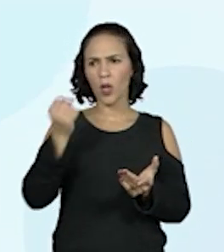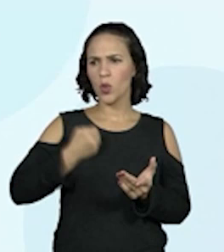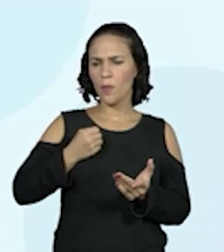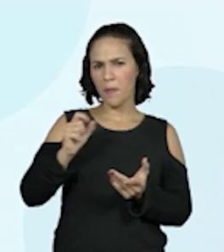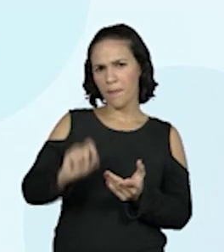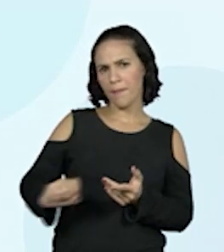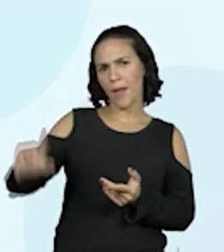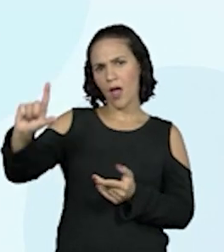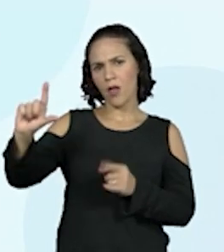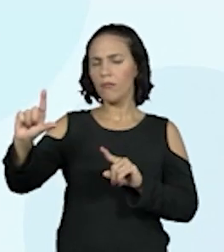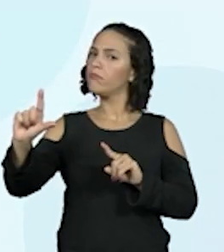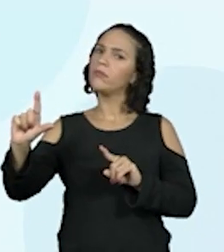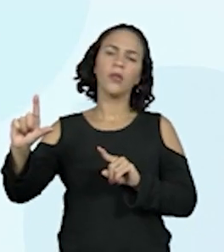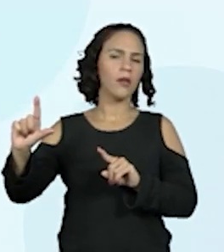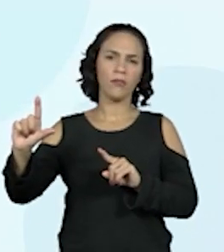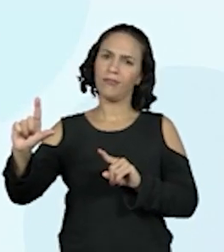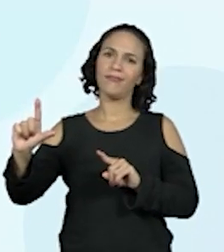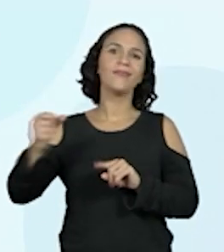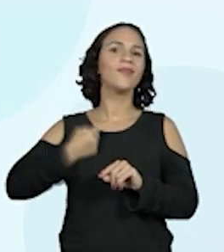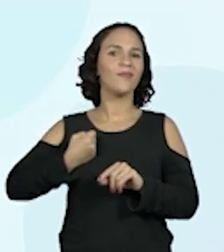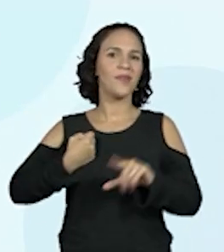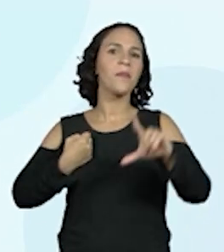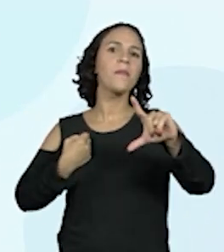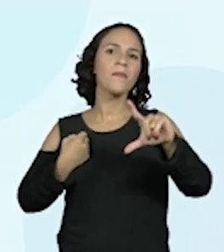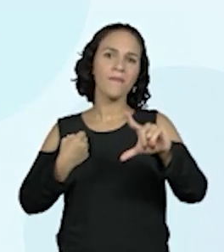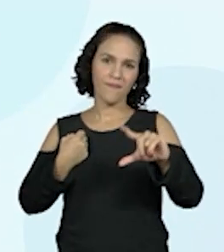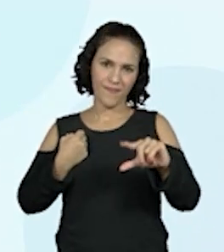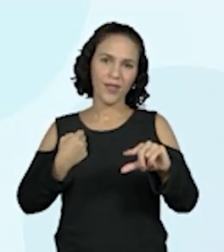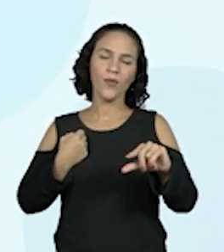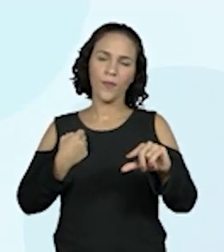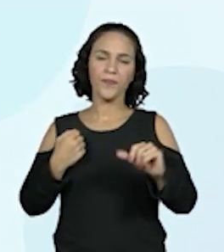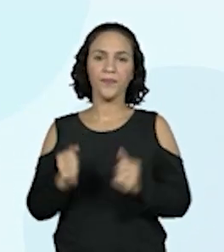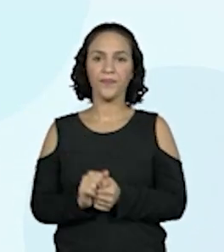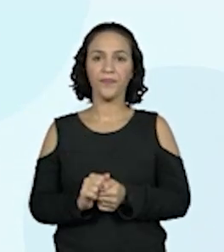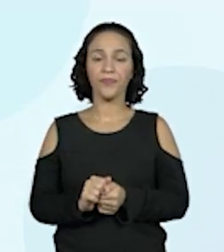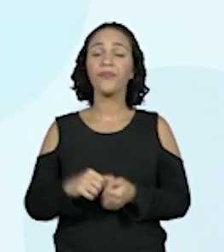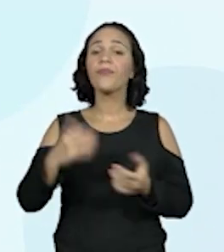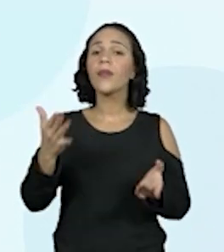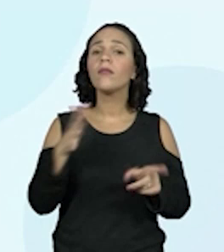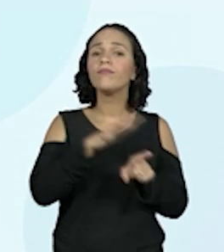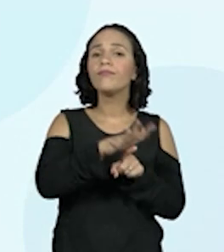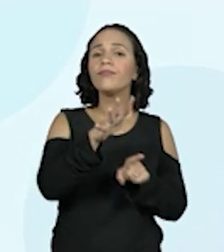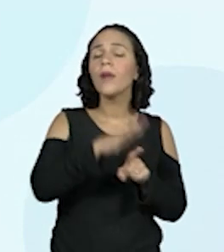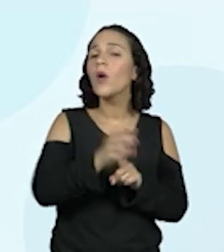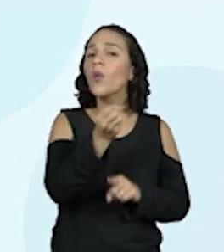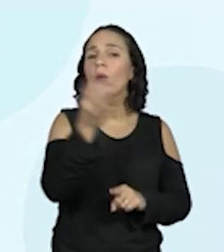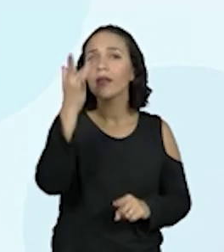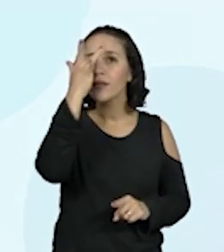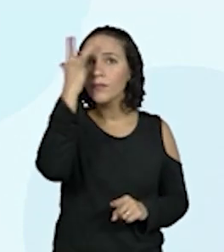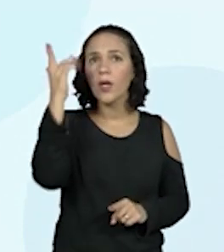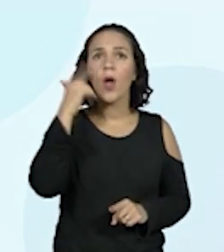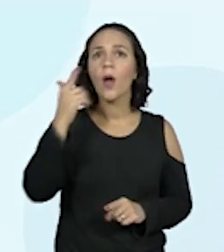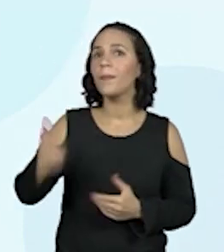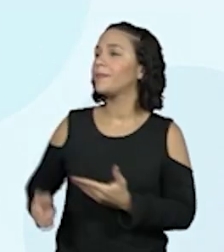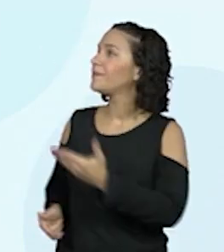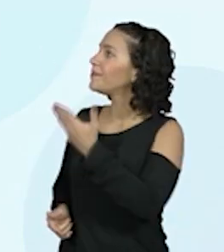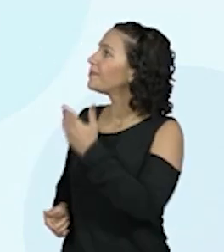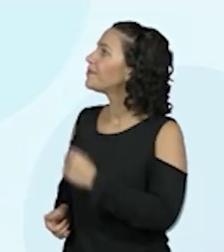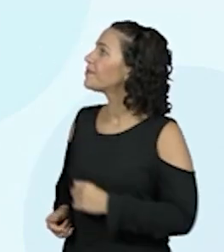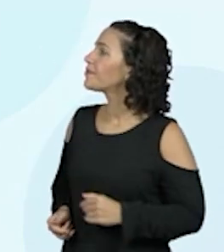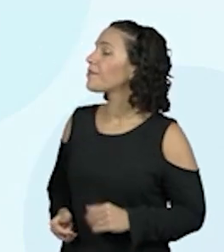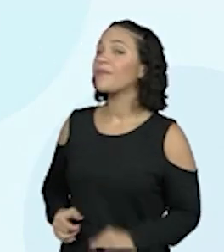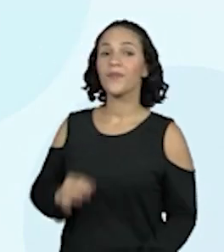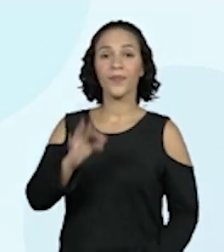vimos? Não. Foi registrada a entrada de 365